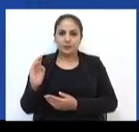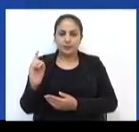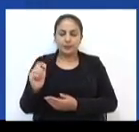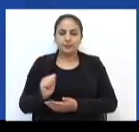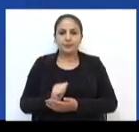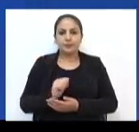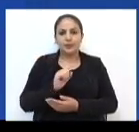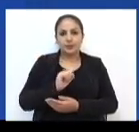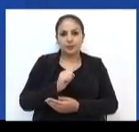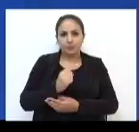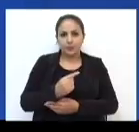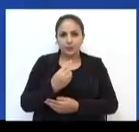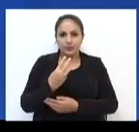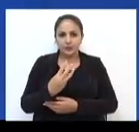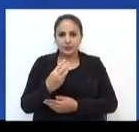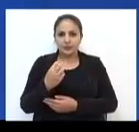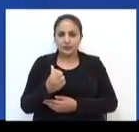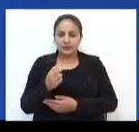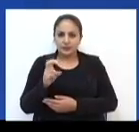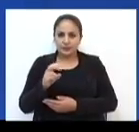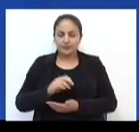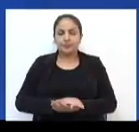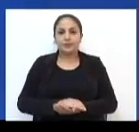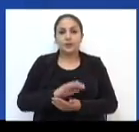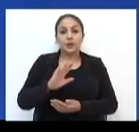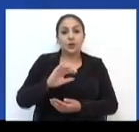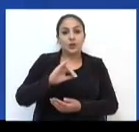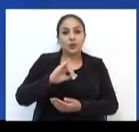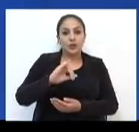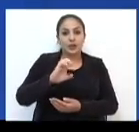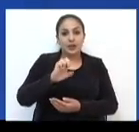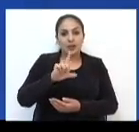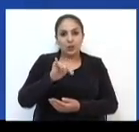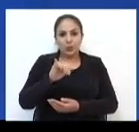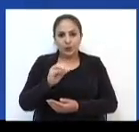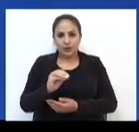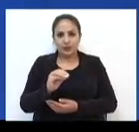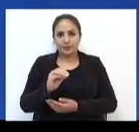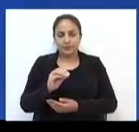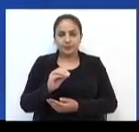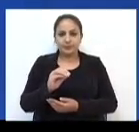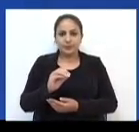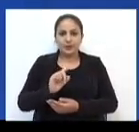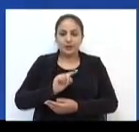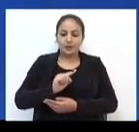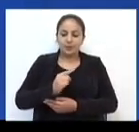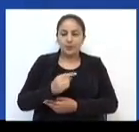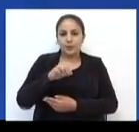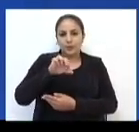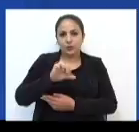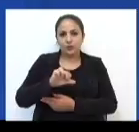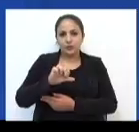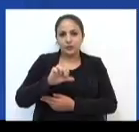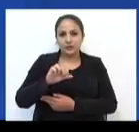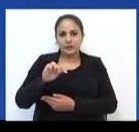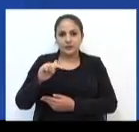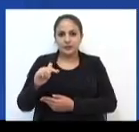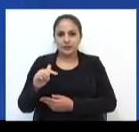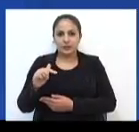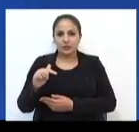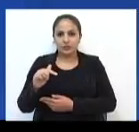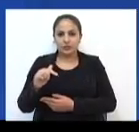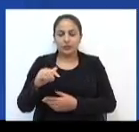.375. João Eloí da Costa, do PMDB, 1.907